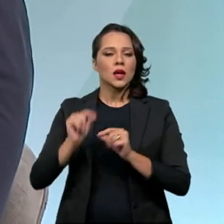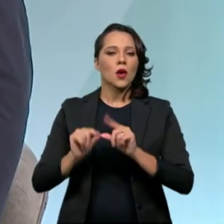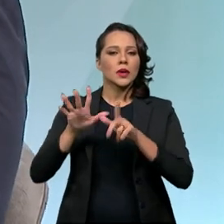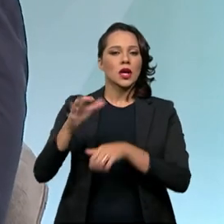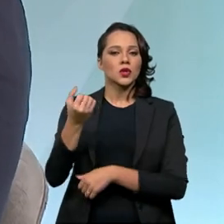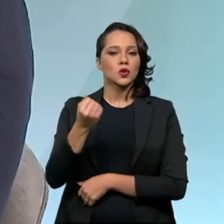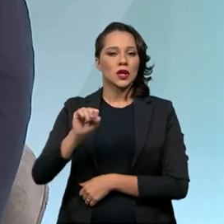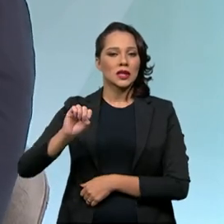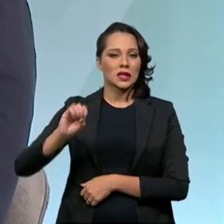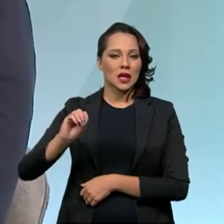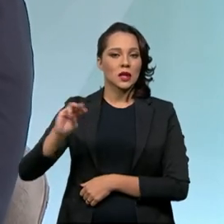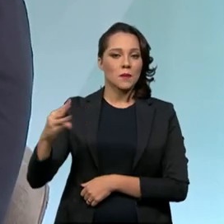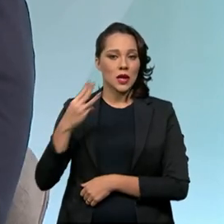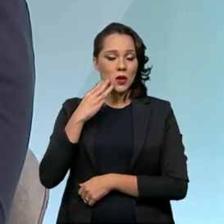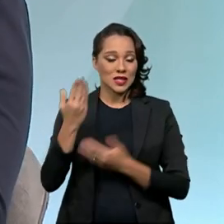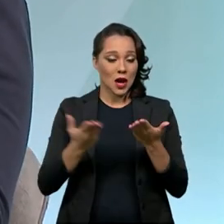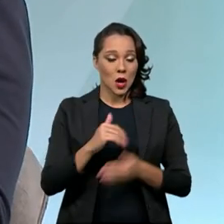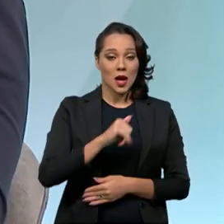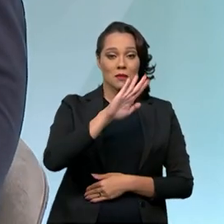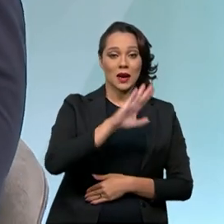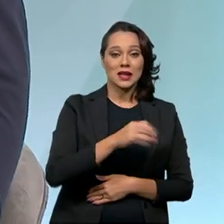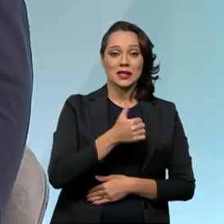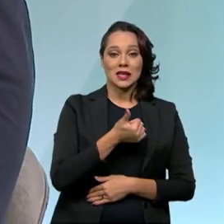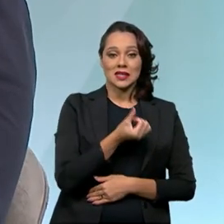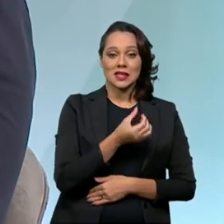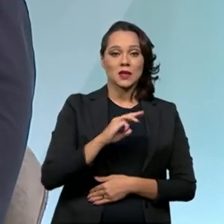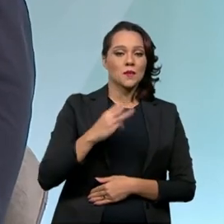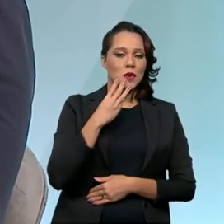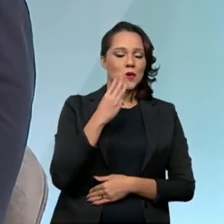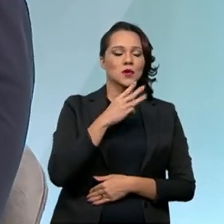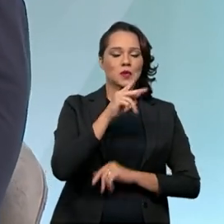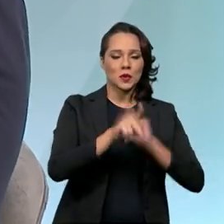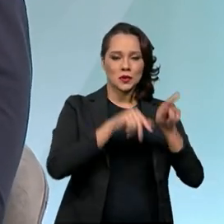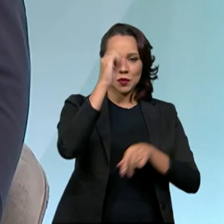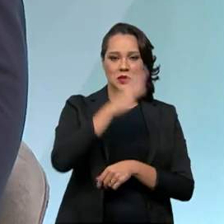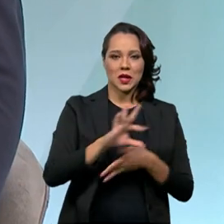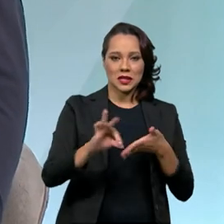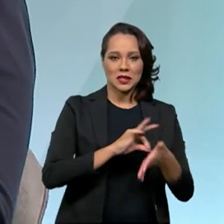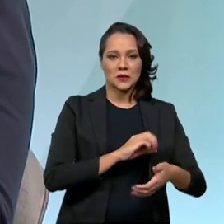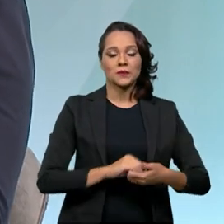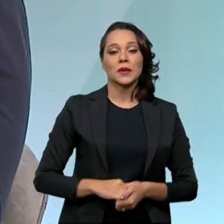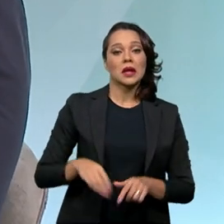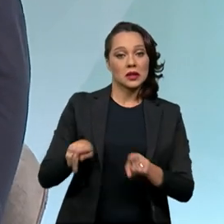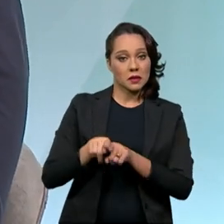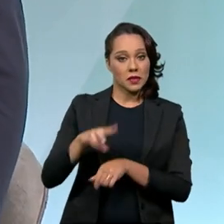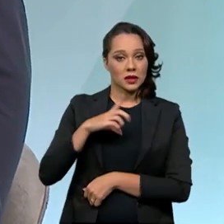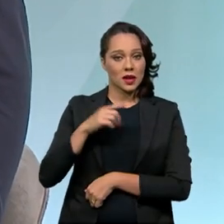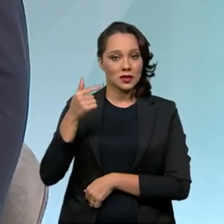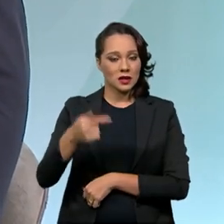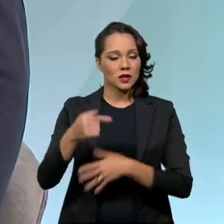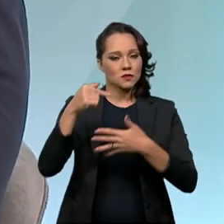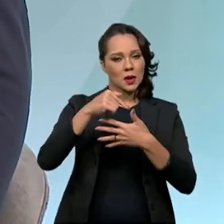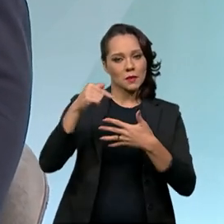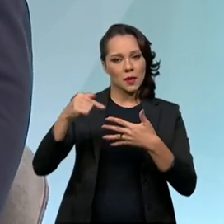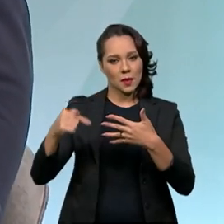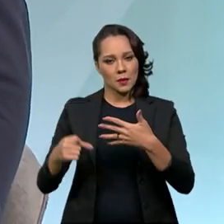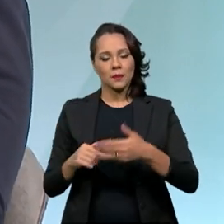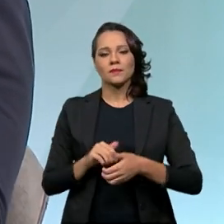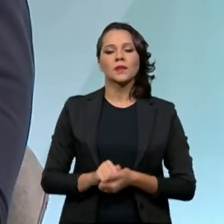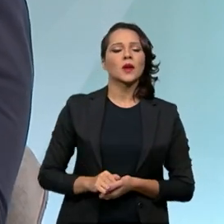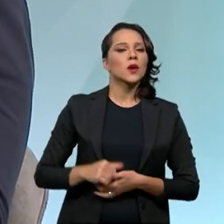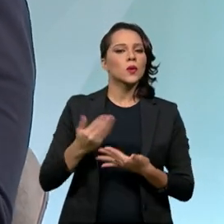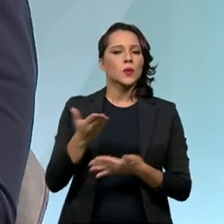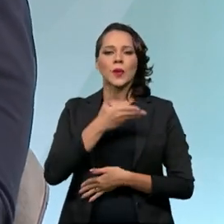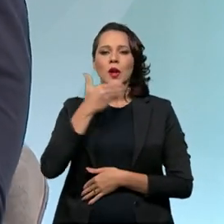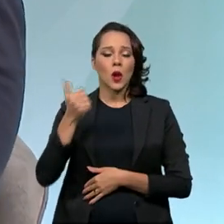de 80 milhões para mais de 160 milhões de brasileiros cadastrados. Além disso, ele engloba sete indicadores. Quão melhor